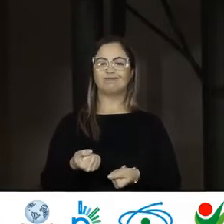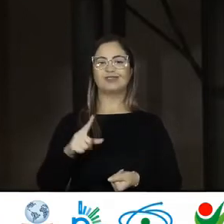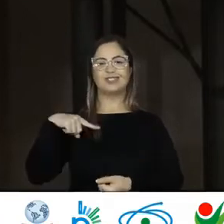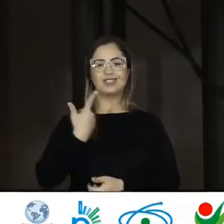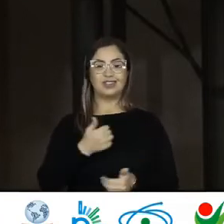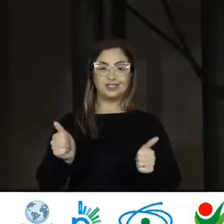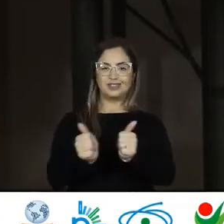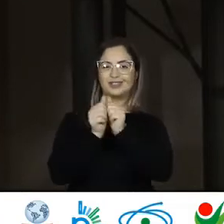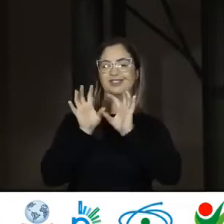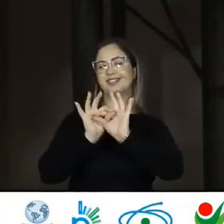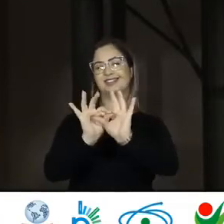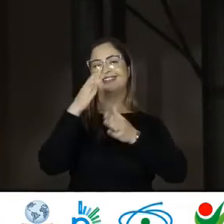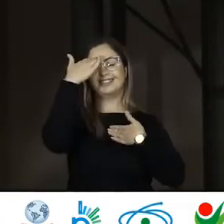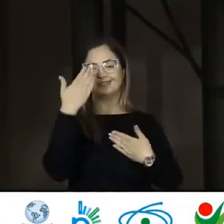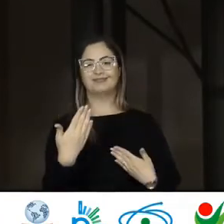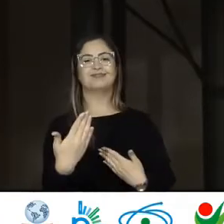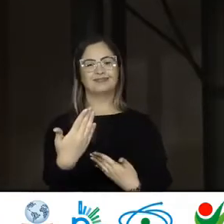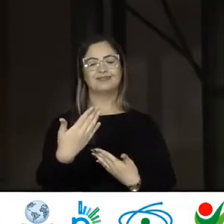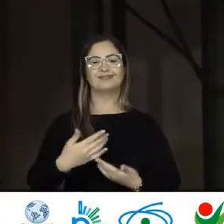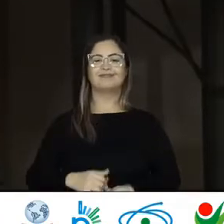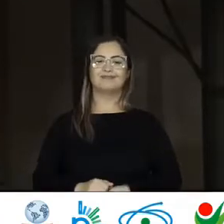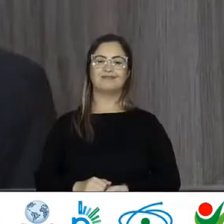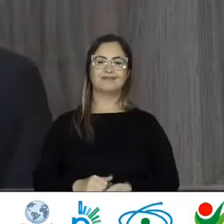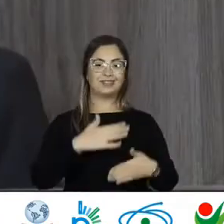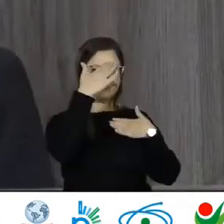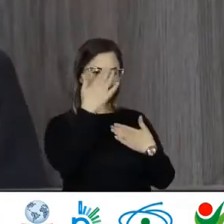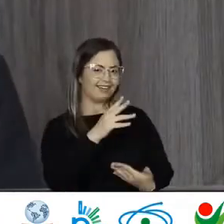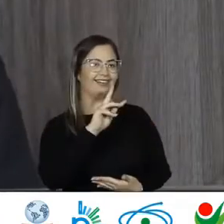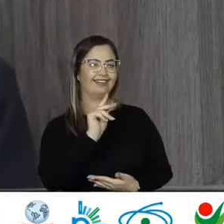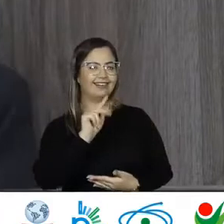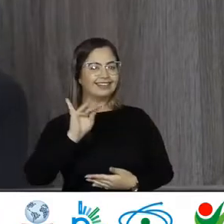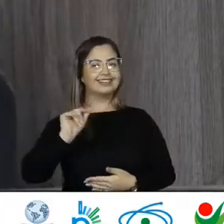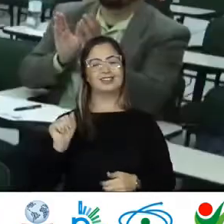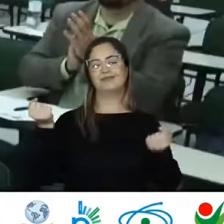Juntos Nessa Obrigada Obrigada Kátia